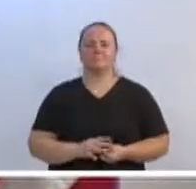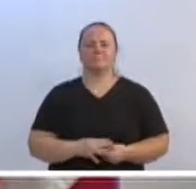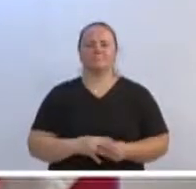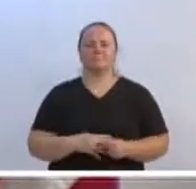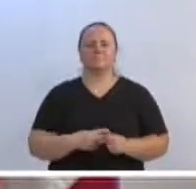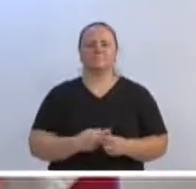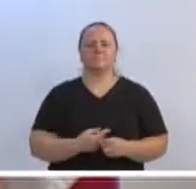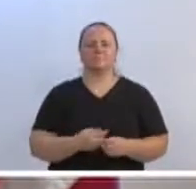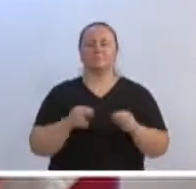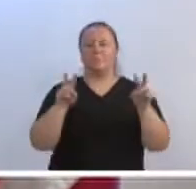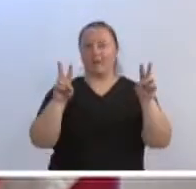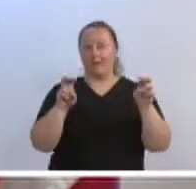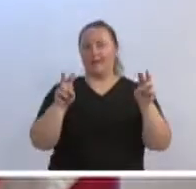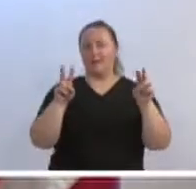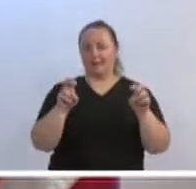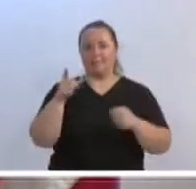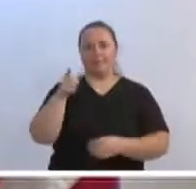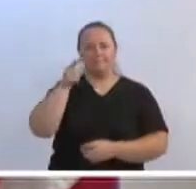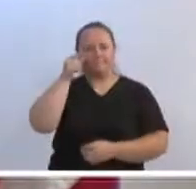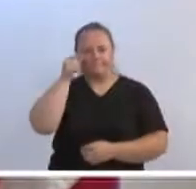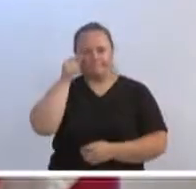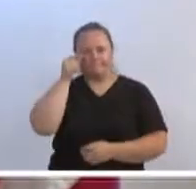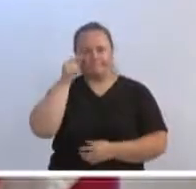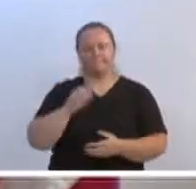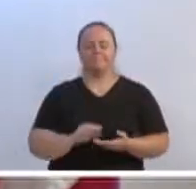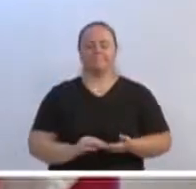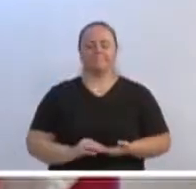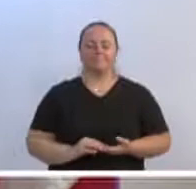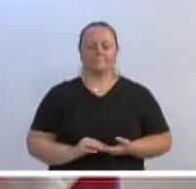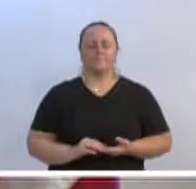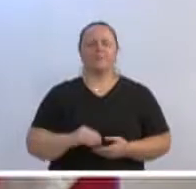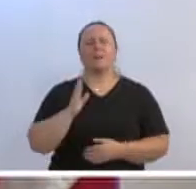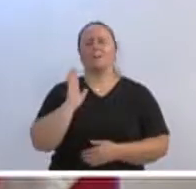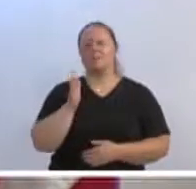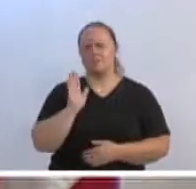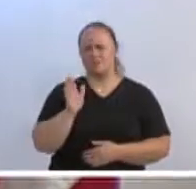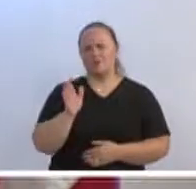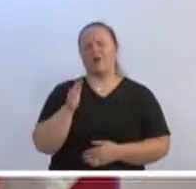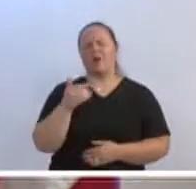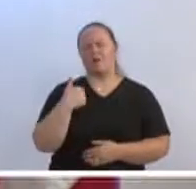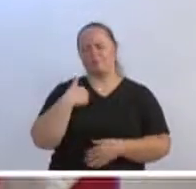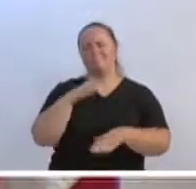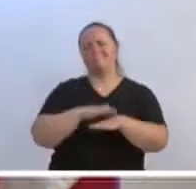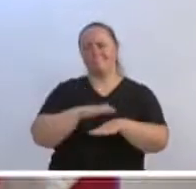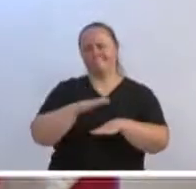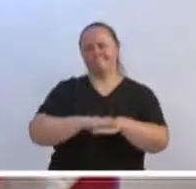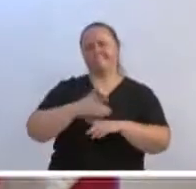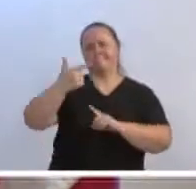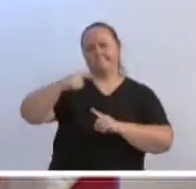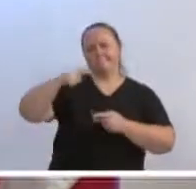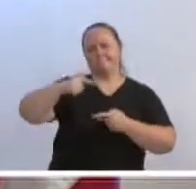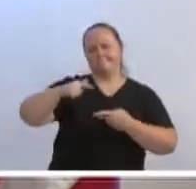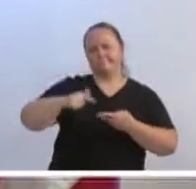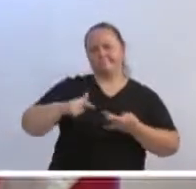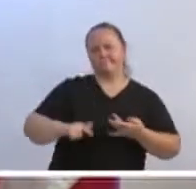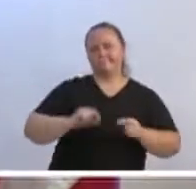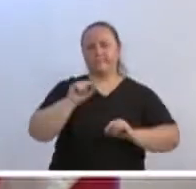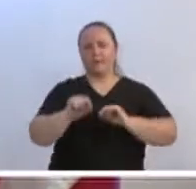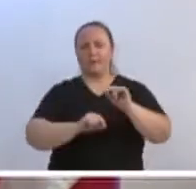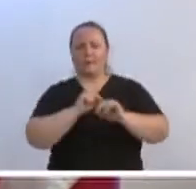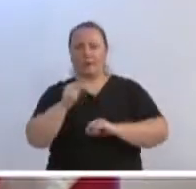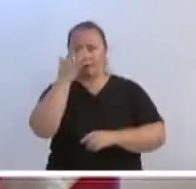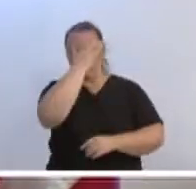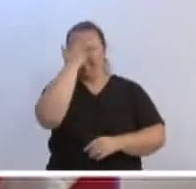eu tenho trazido a esta tribuna muitas vezes, reiteradas vezes, ações de pessoas que